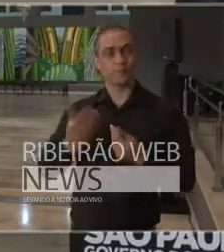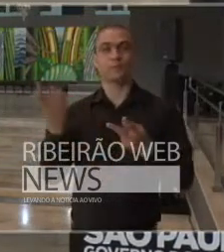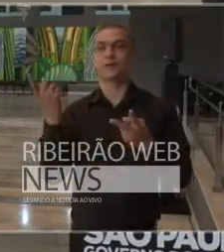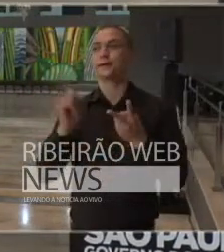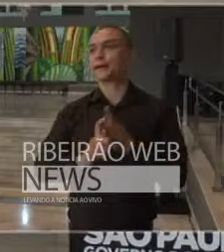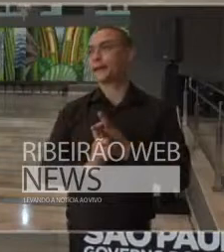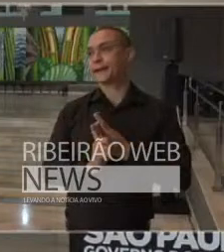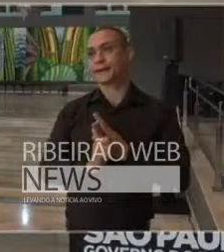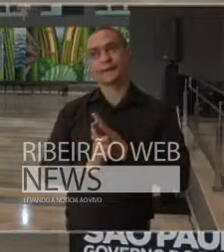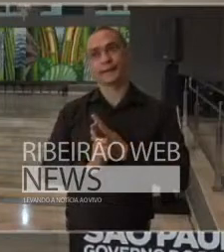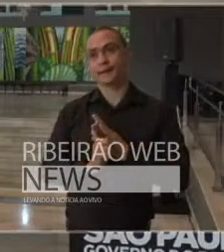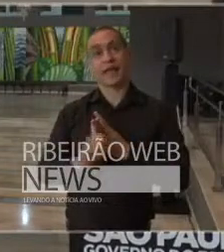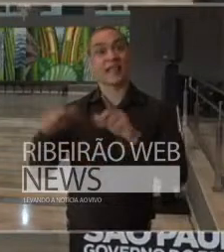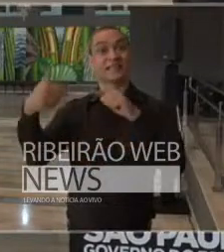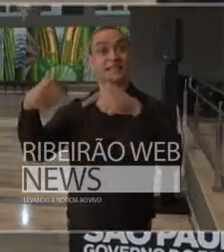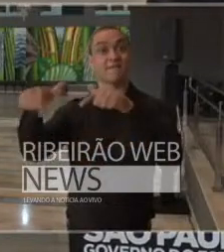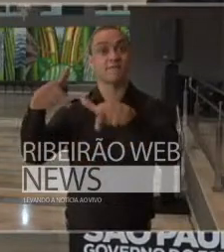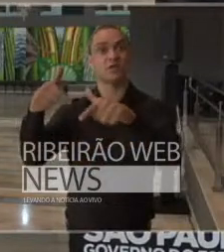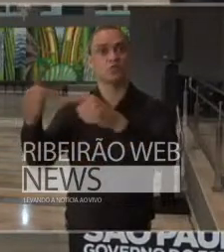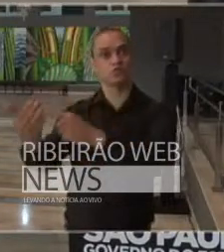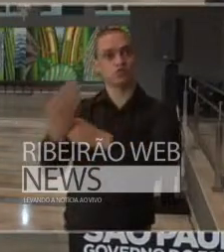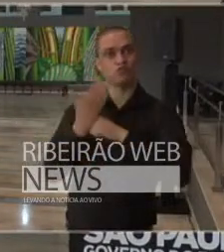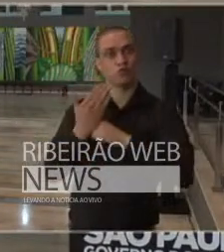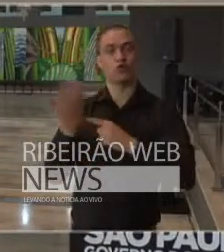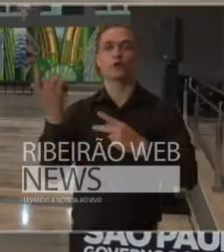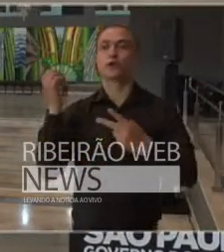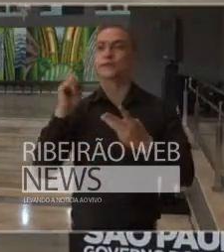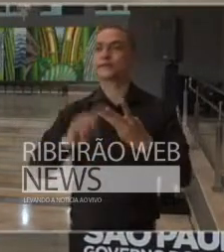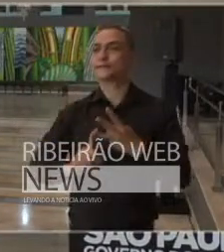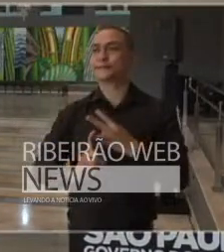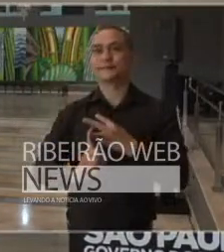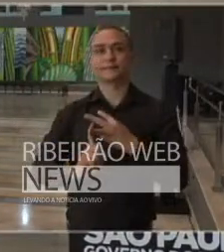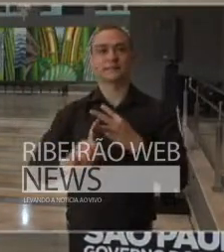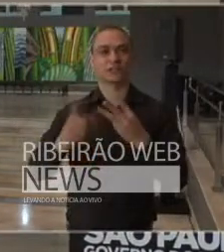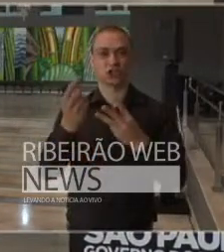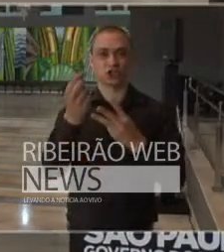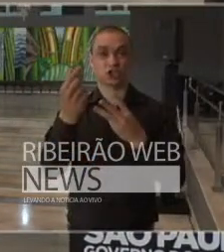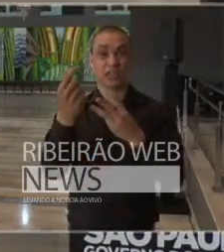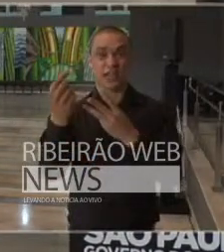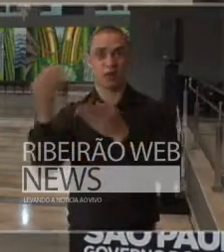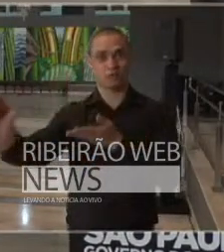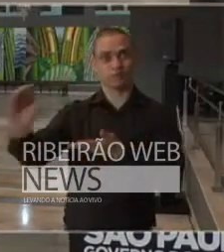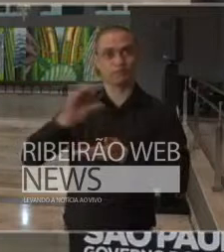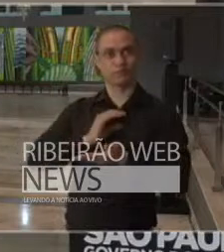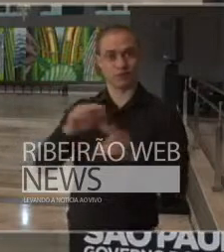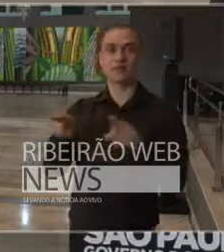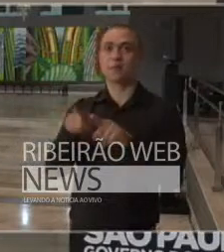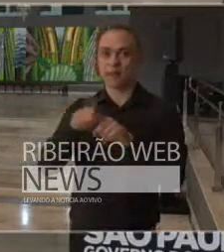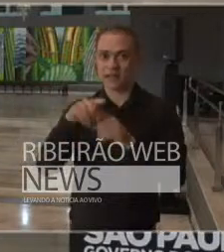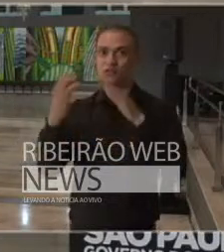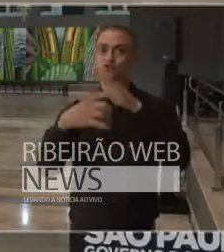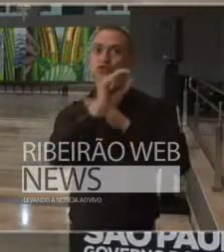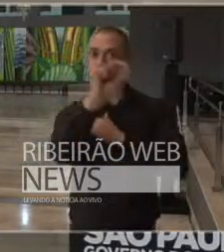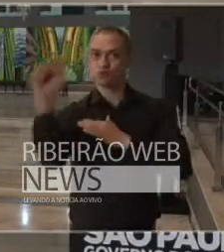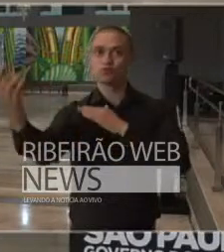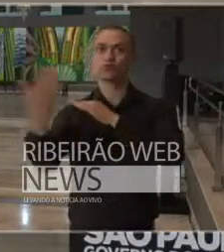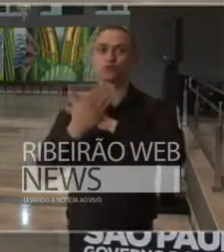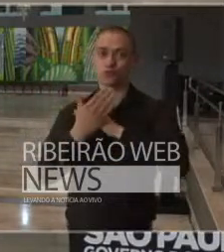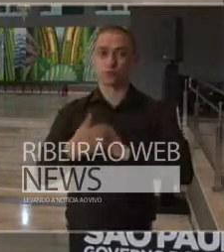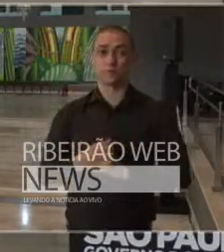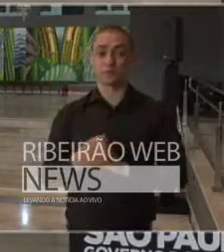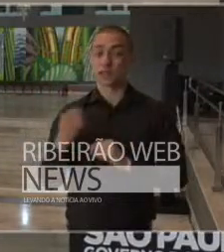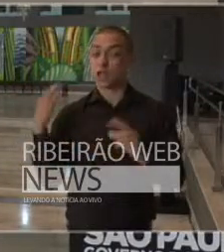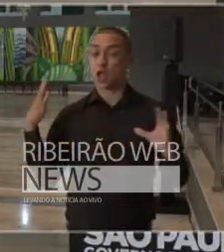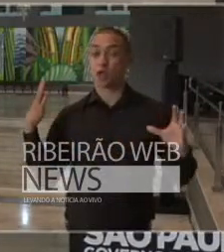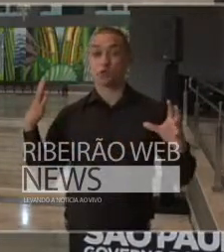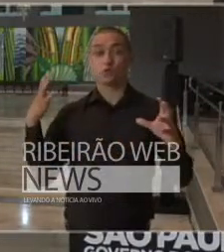de serviços e através de doações em dinheiro. ao todo, nós